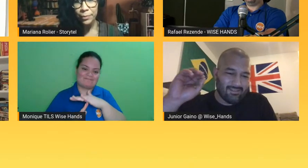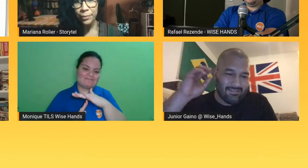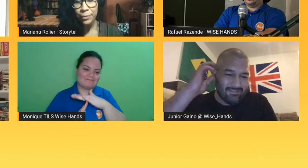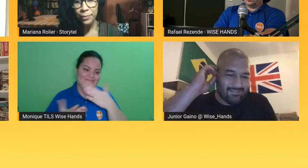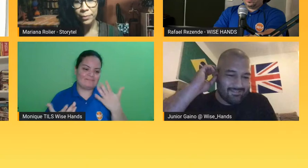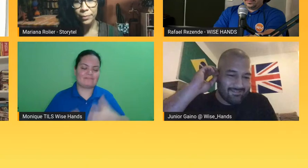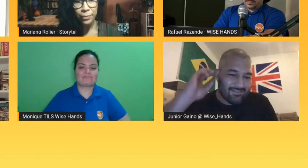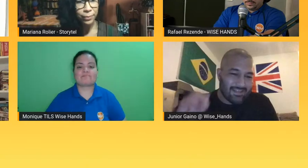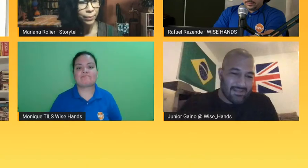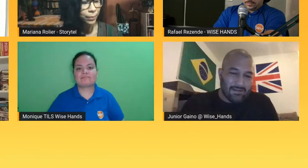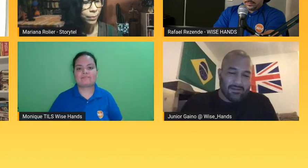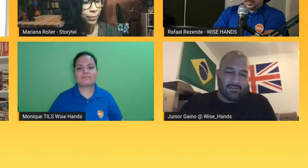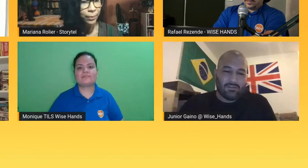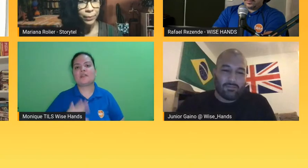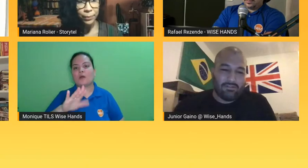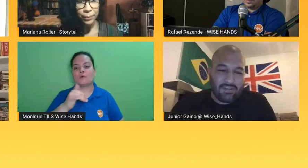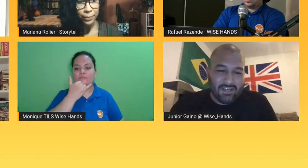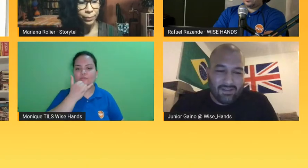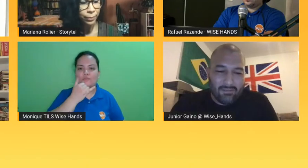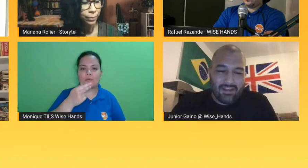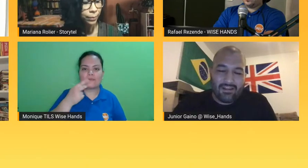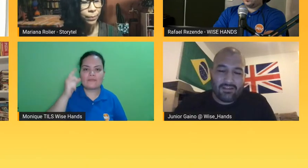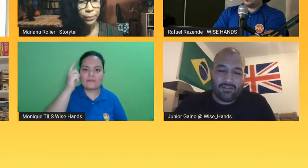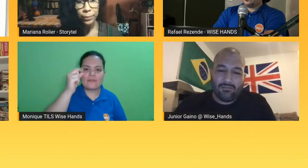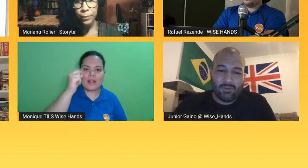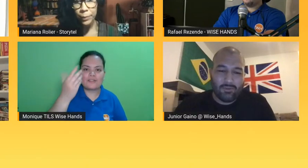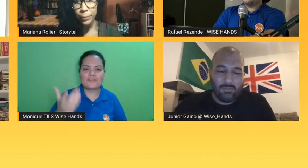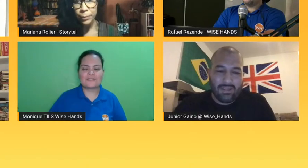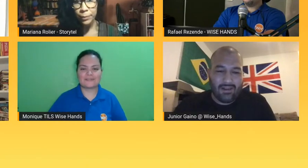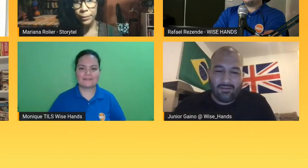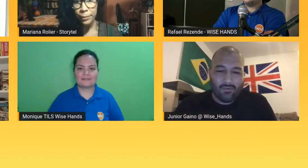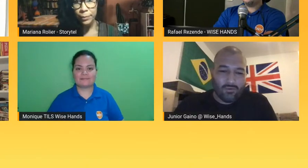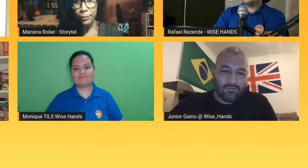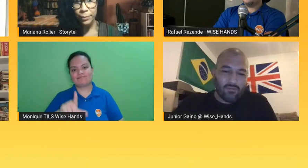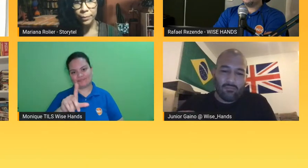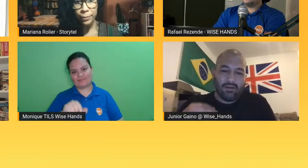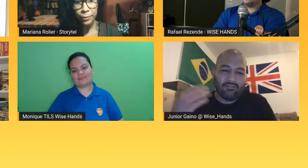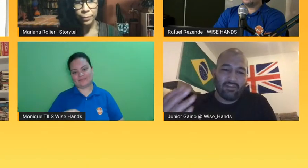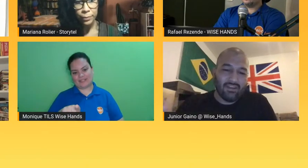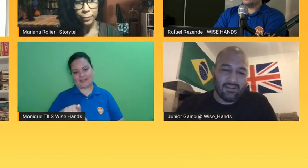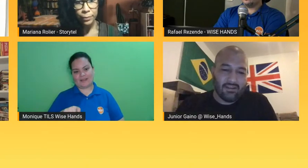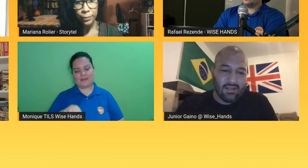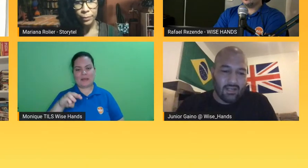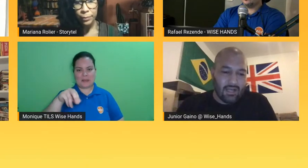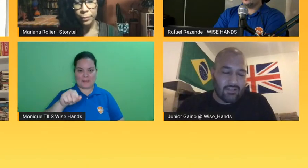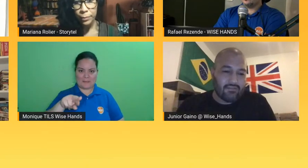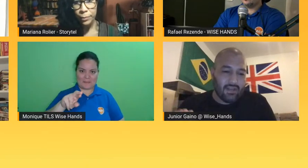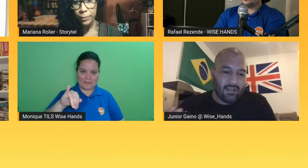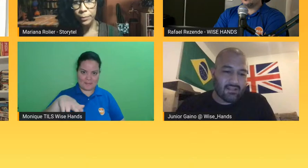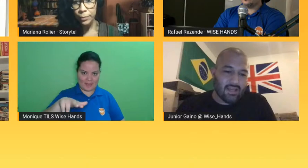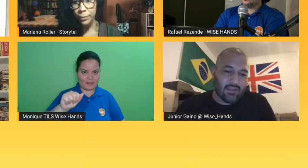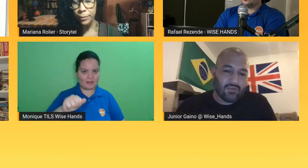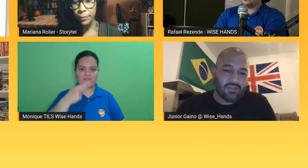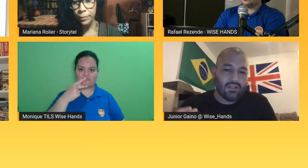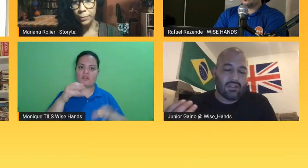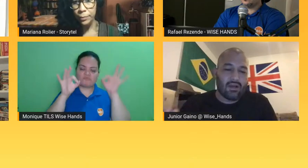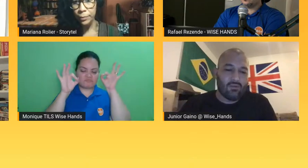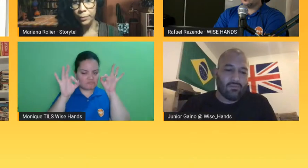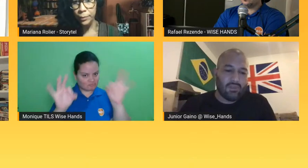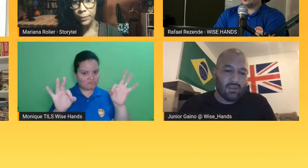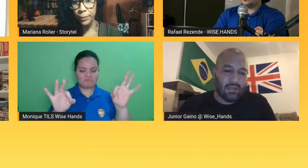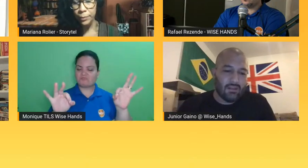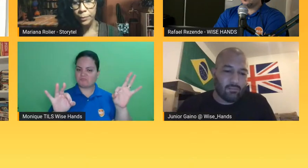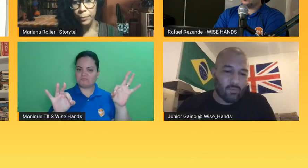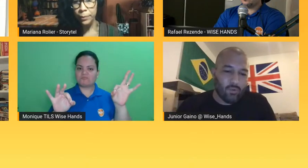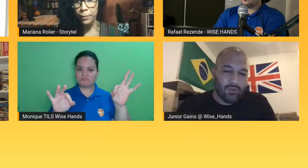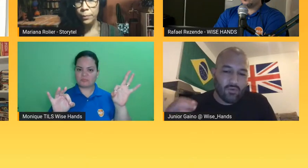ver com uma outra oi fala lá Júnior só para fechar aqui a Marina disse muito bem ela colocou de forma perfeita a diferença é que o